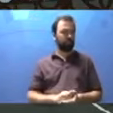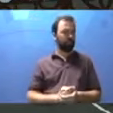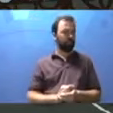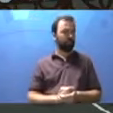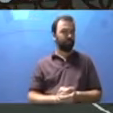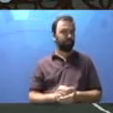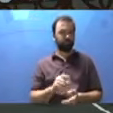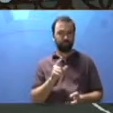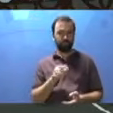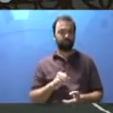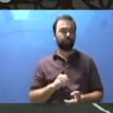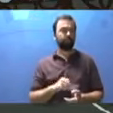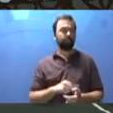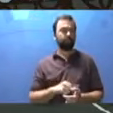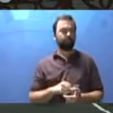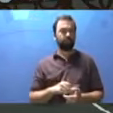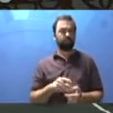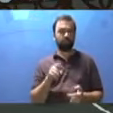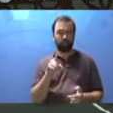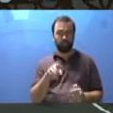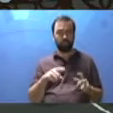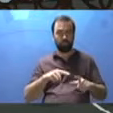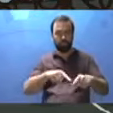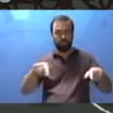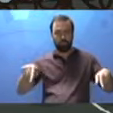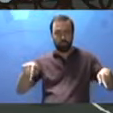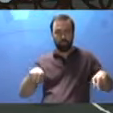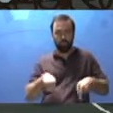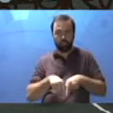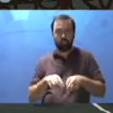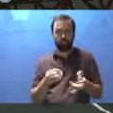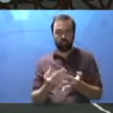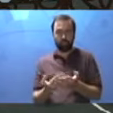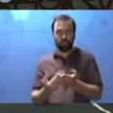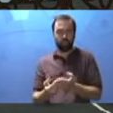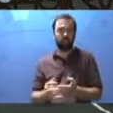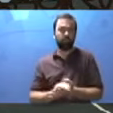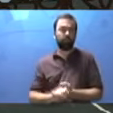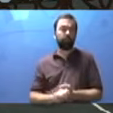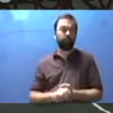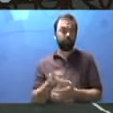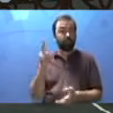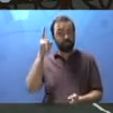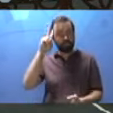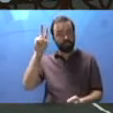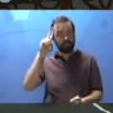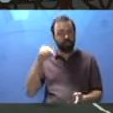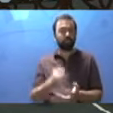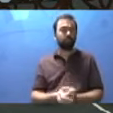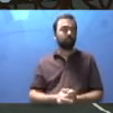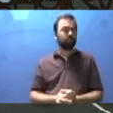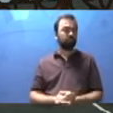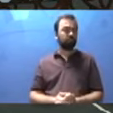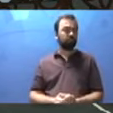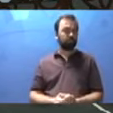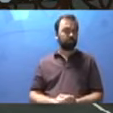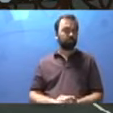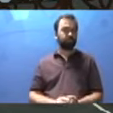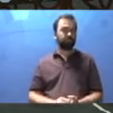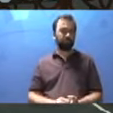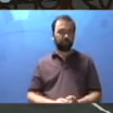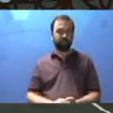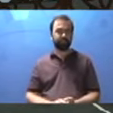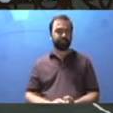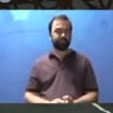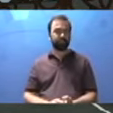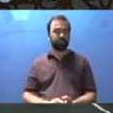Vai lá. Se você avaliou. Agora, a sua sala de aula. Vamos pensar. Lembra da sala? Que saudade da sala, né? A